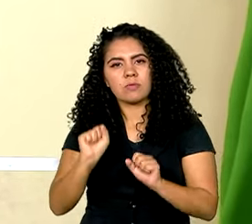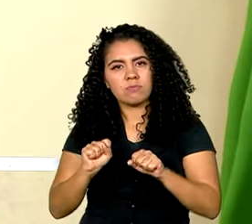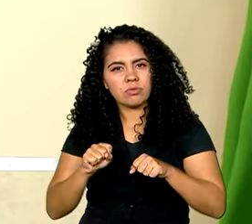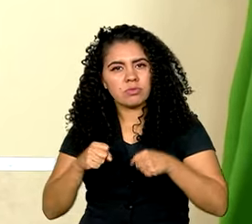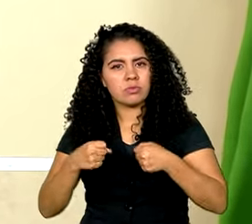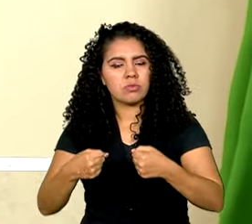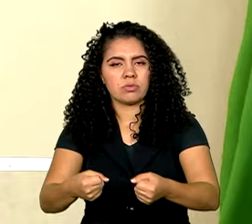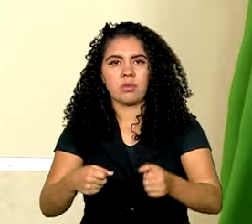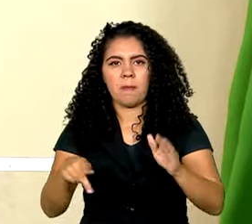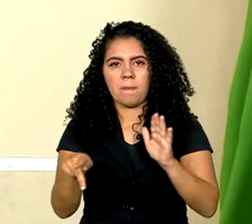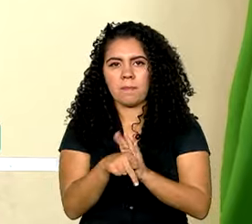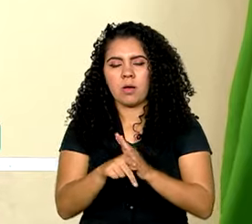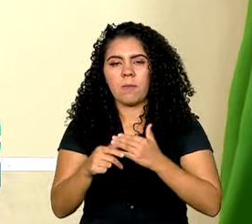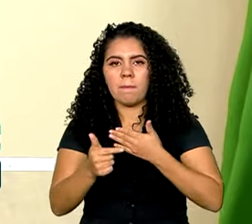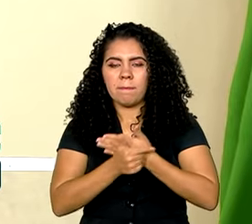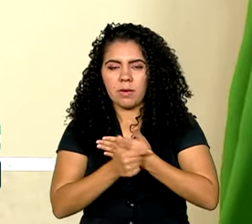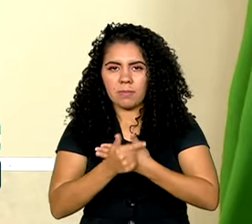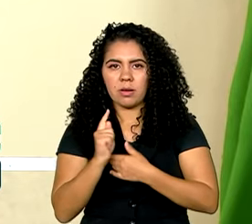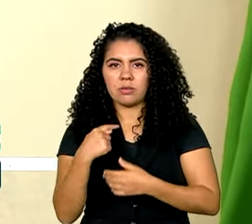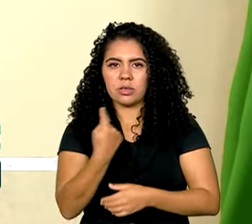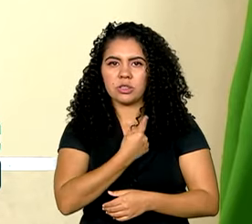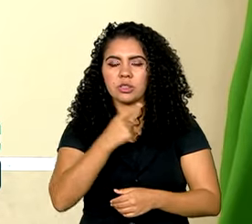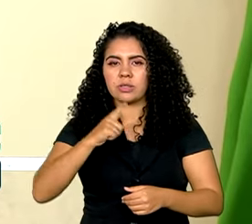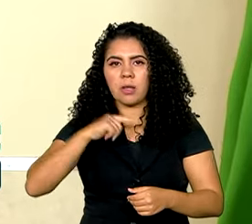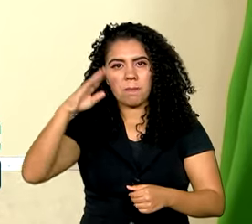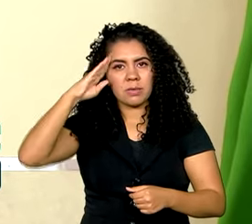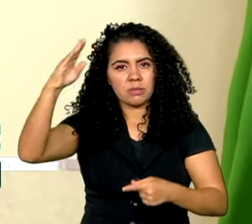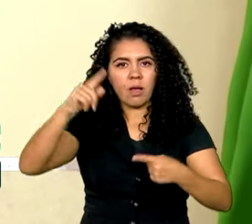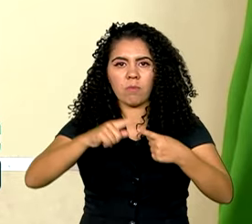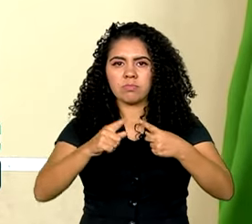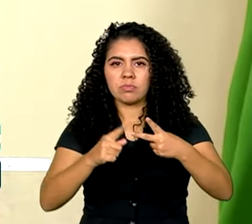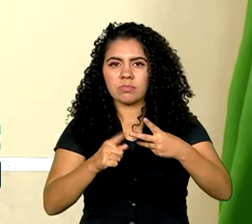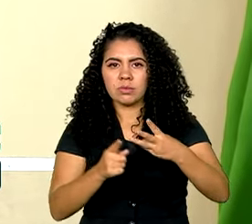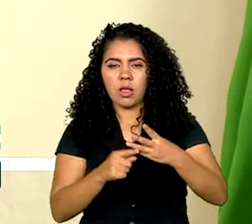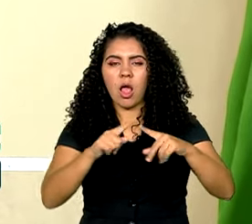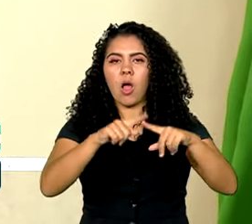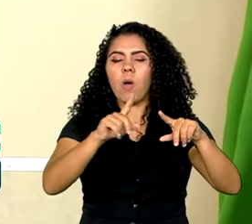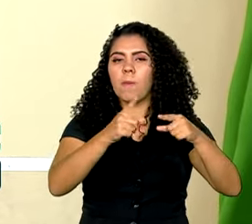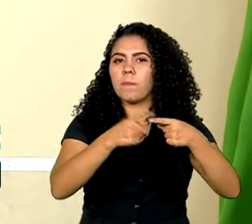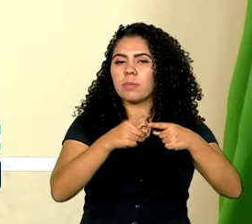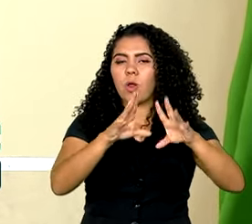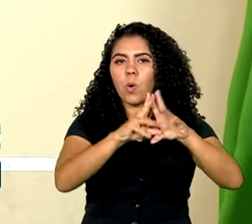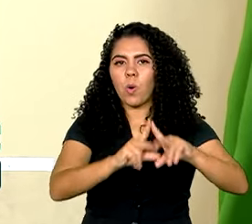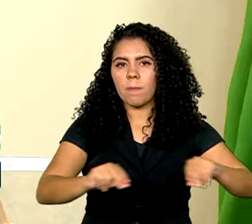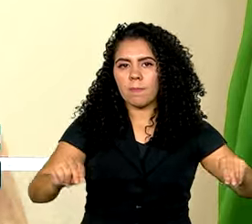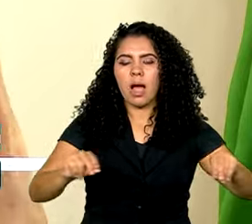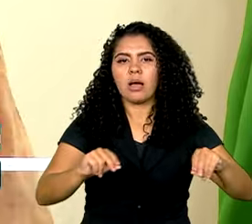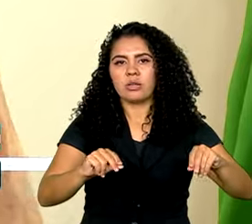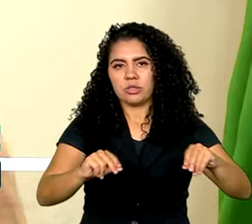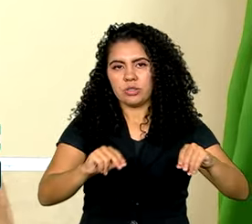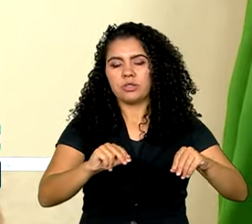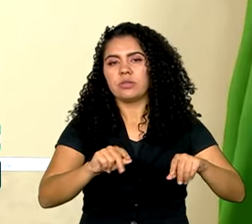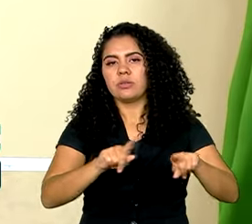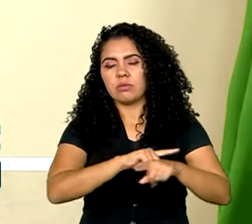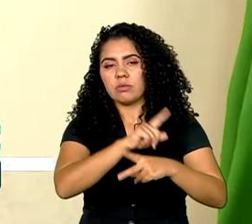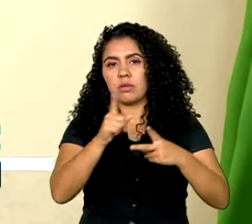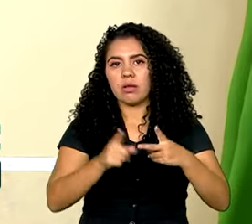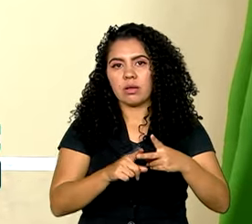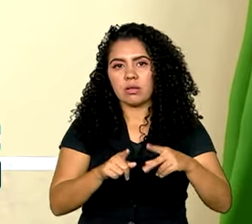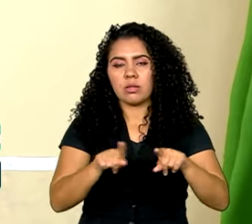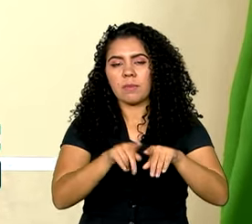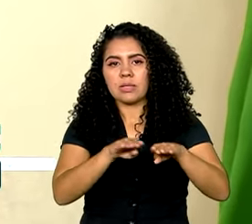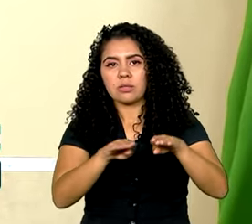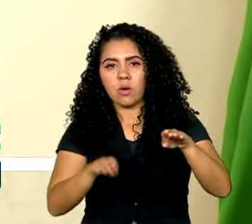Há três grandes pilares que estão envolvidos aqui. O combate à desigualdade regional, a desigualdade social, o investimento aqui